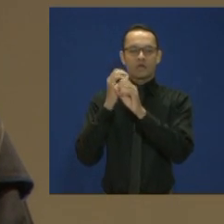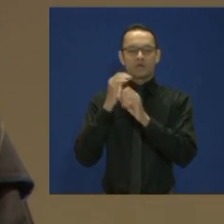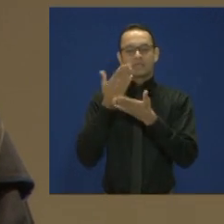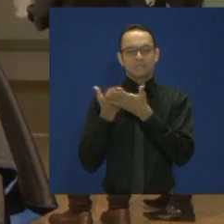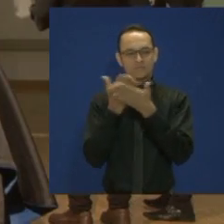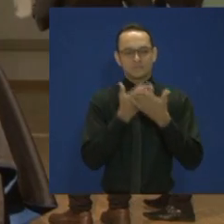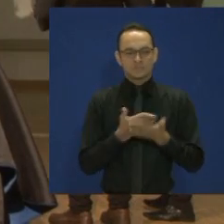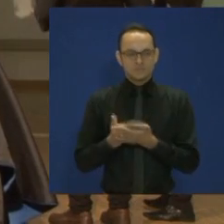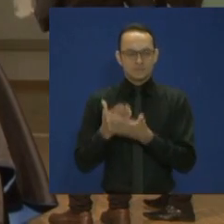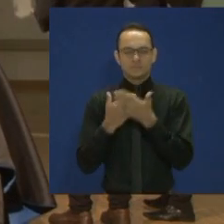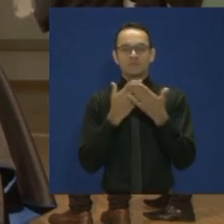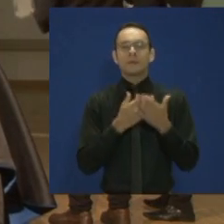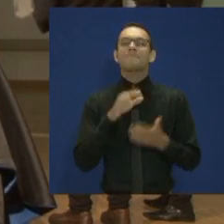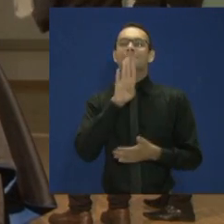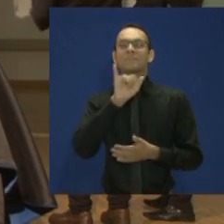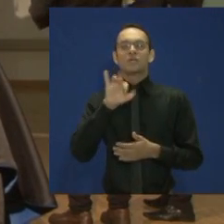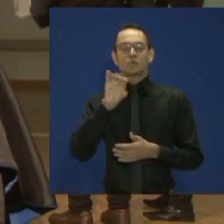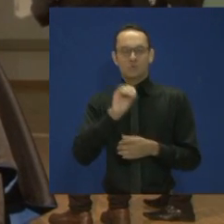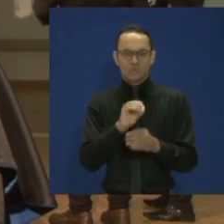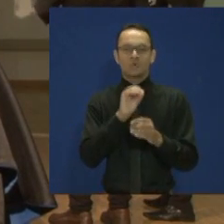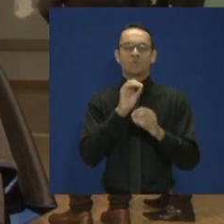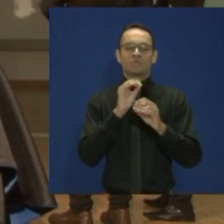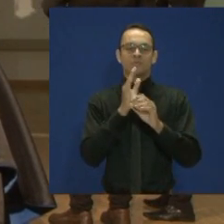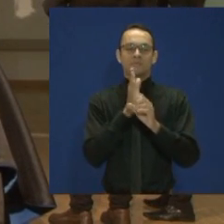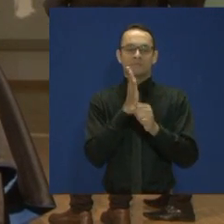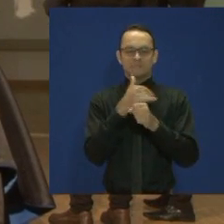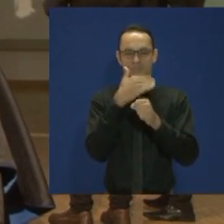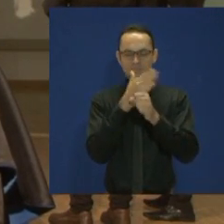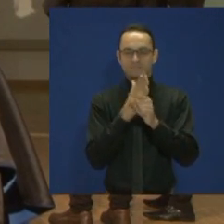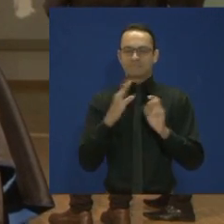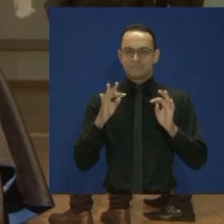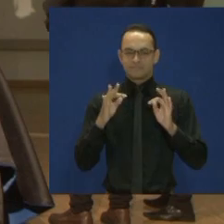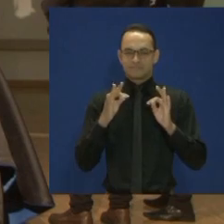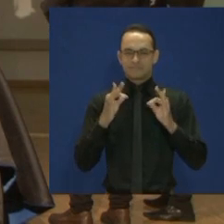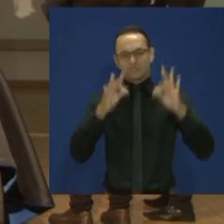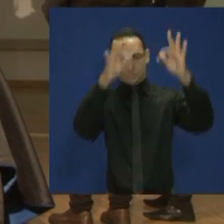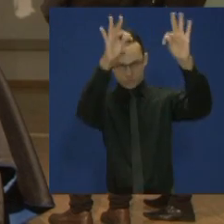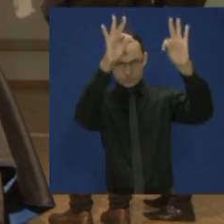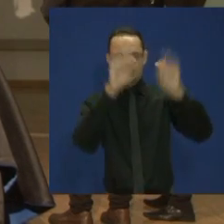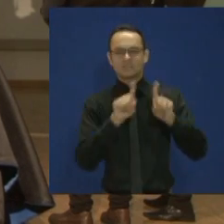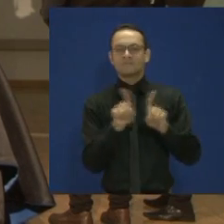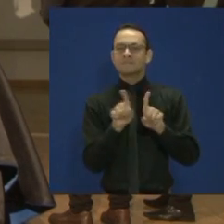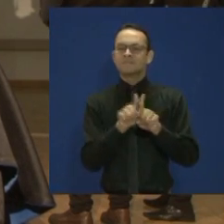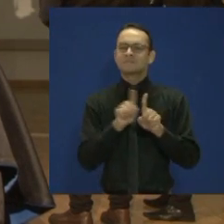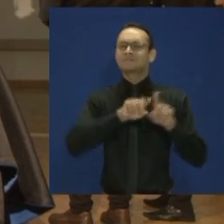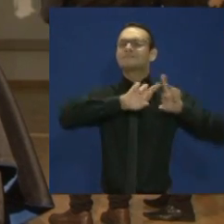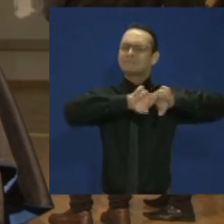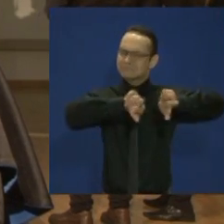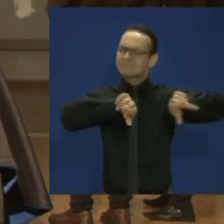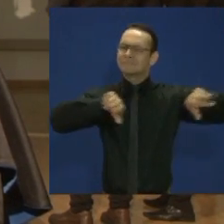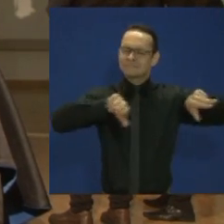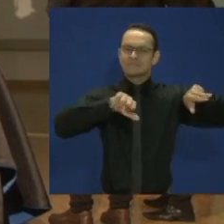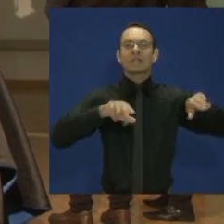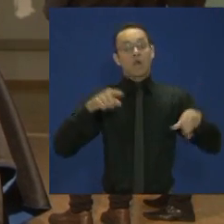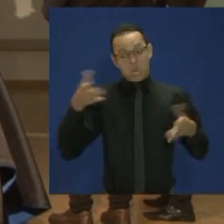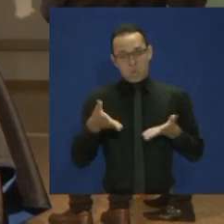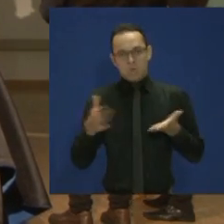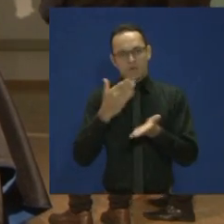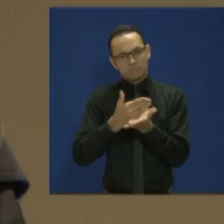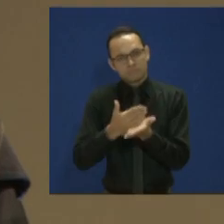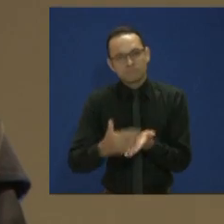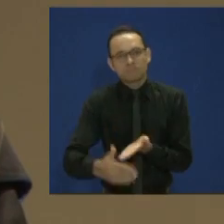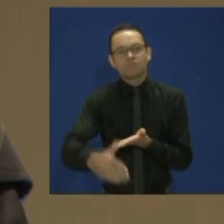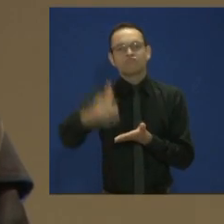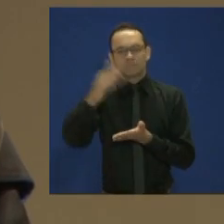biotecnologia. Hoje é o dia do encerramento de um ciclo e o início de outro. E assim será durante toda a nossa